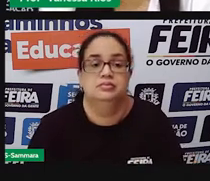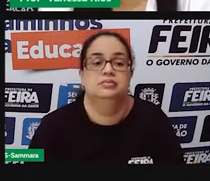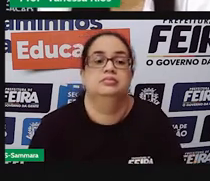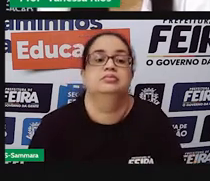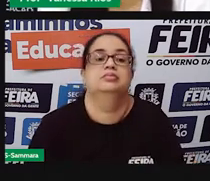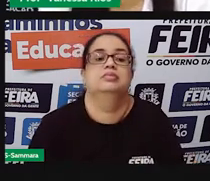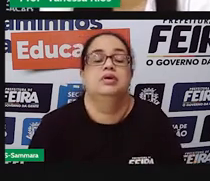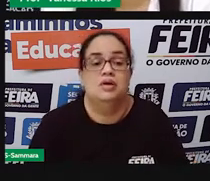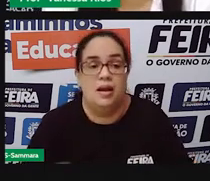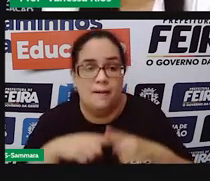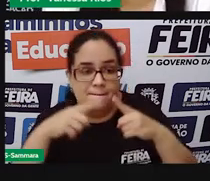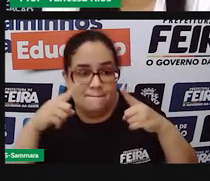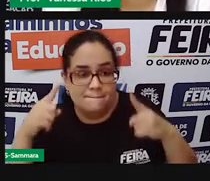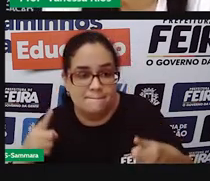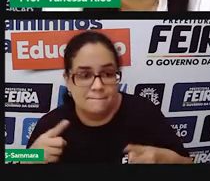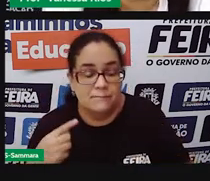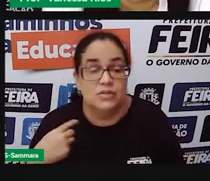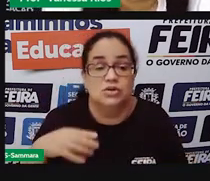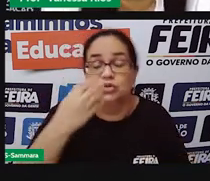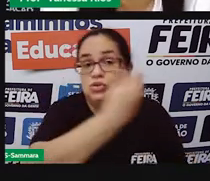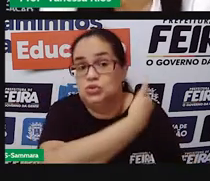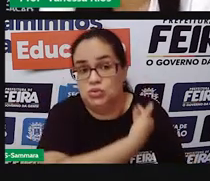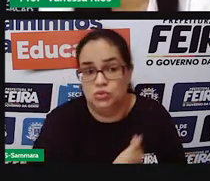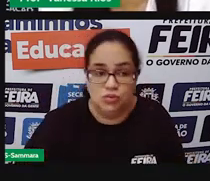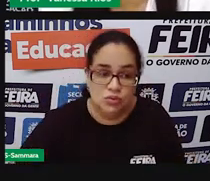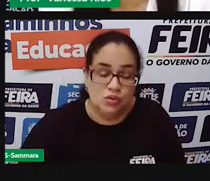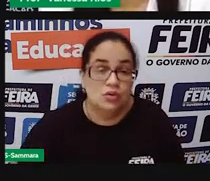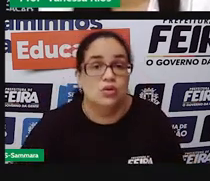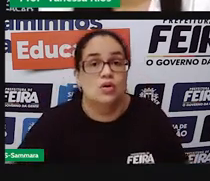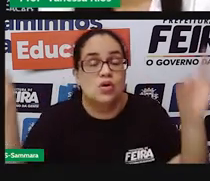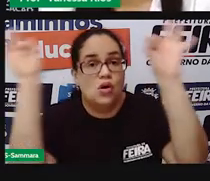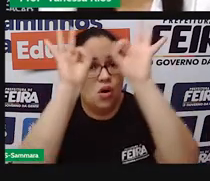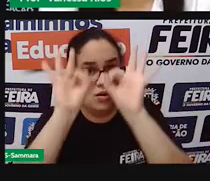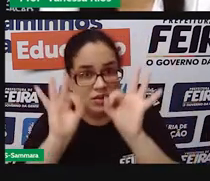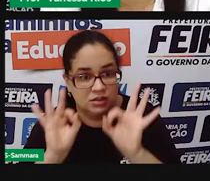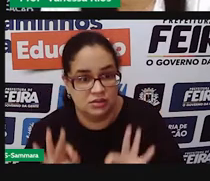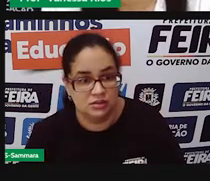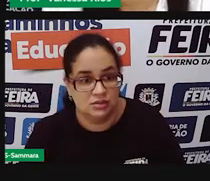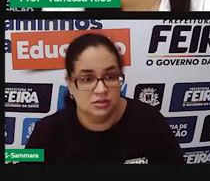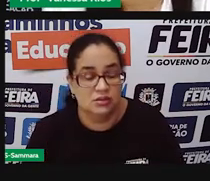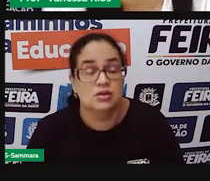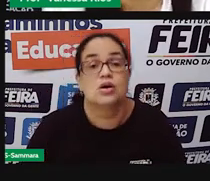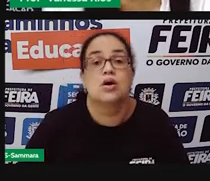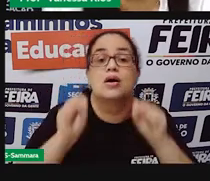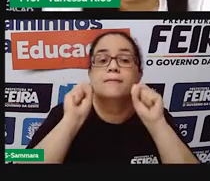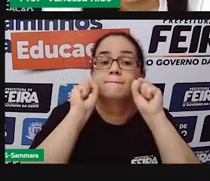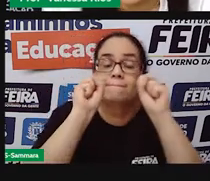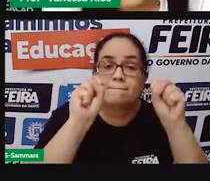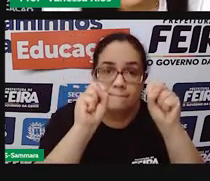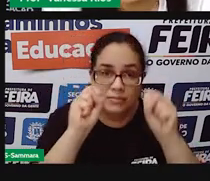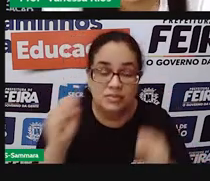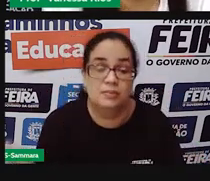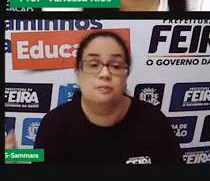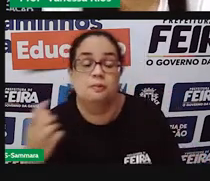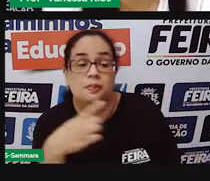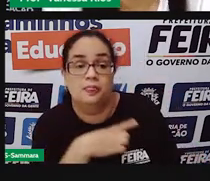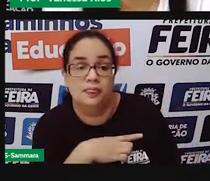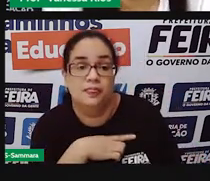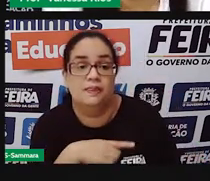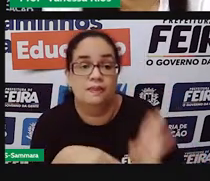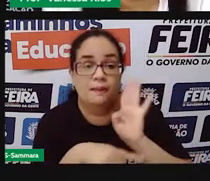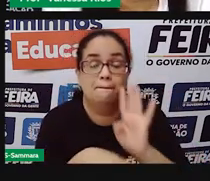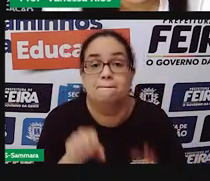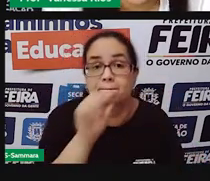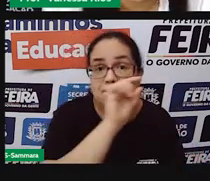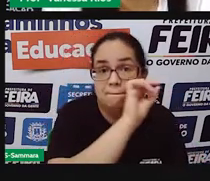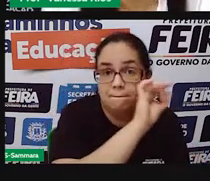Aí quando a gente fala em como é que esses governantes estão organizados, né, quais são os poderes que são atribuídos a cada